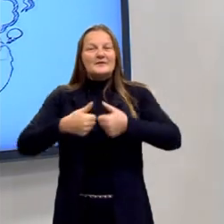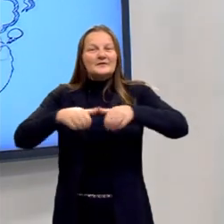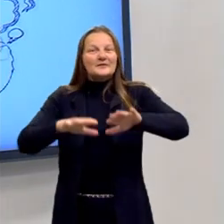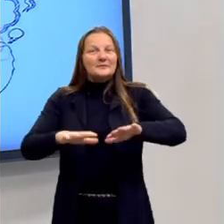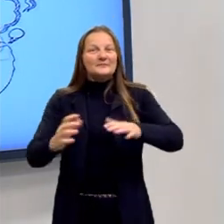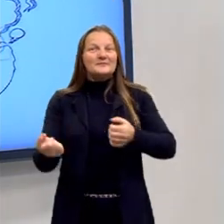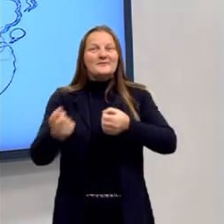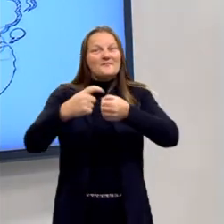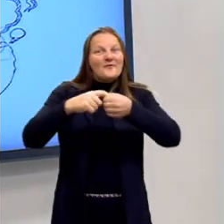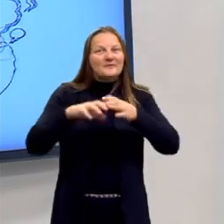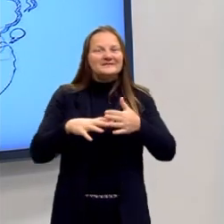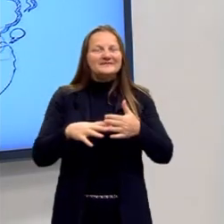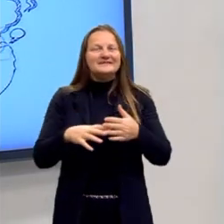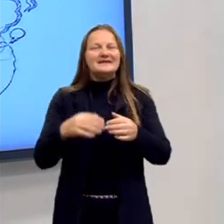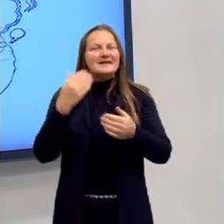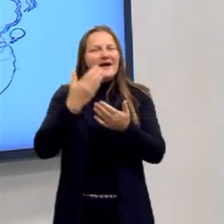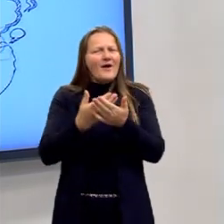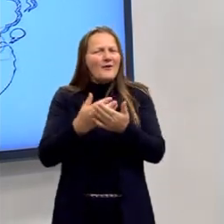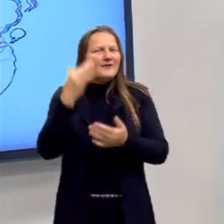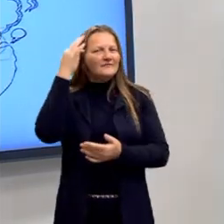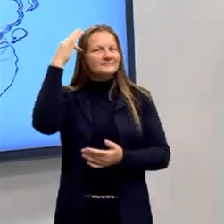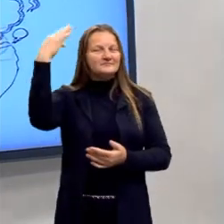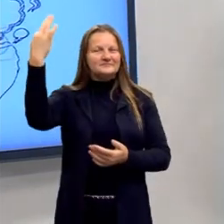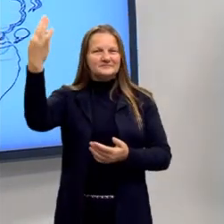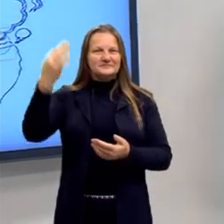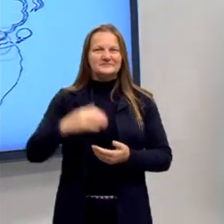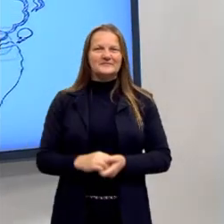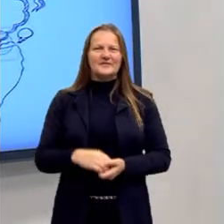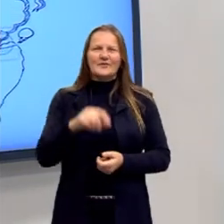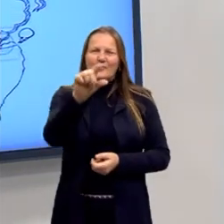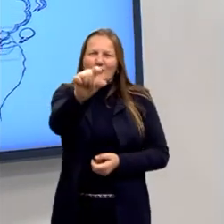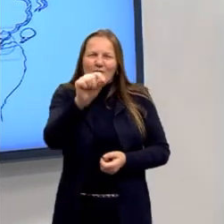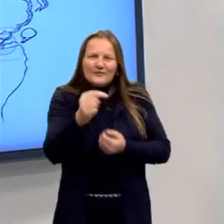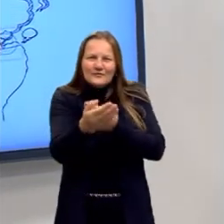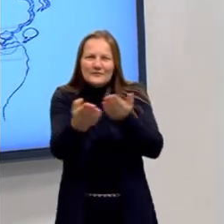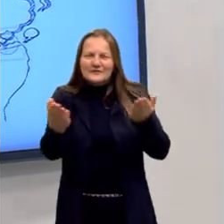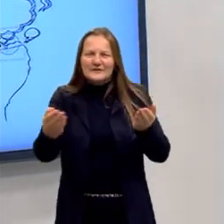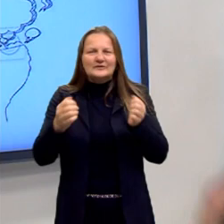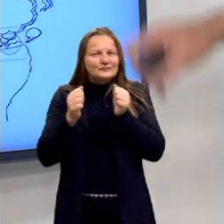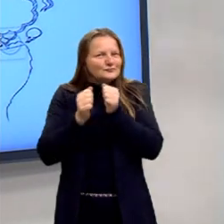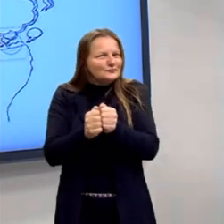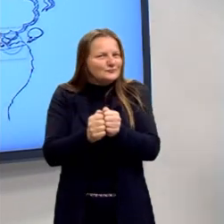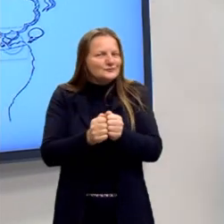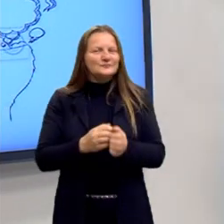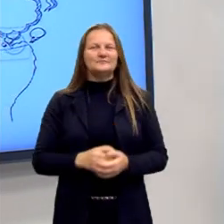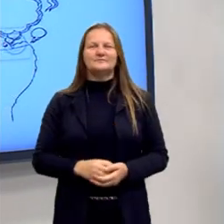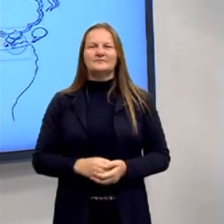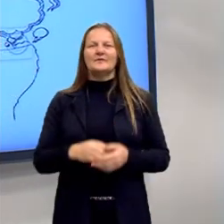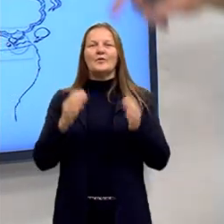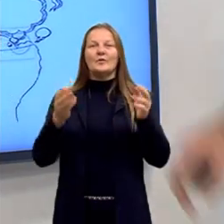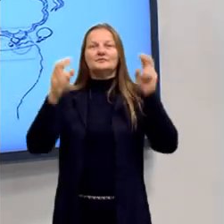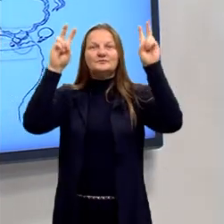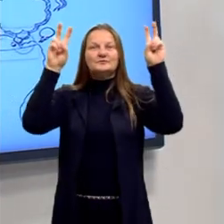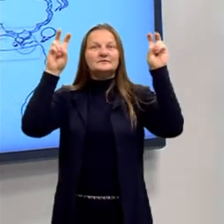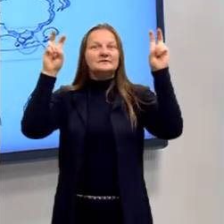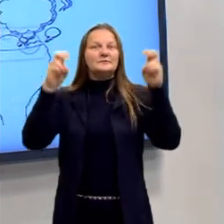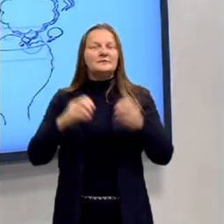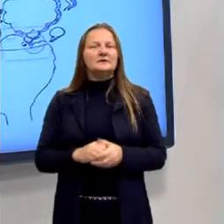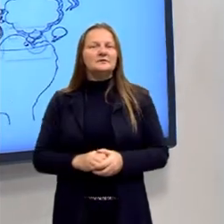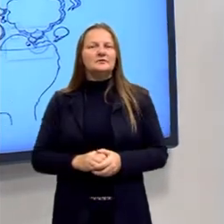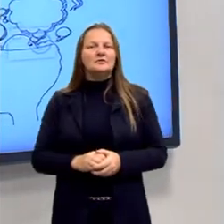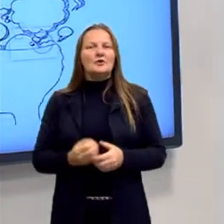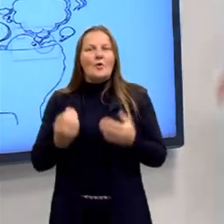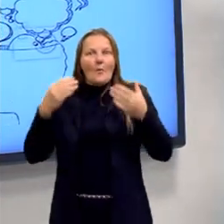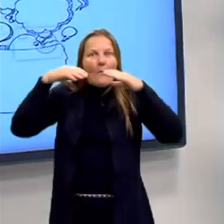novo para mais uma aula de filosofia, então eu te convido você a seguir com a gente. Hoje vamos tratar do tema, um